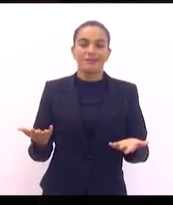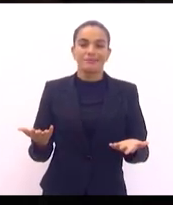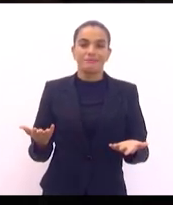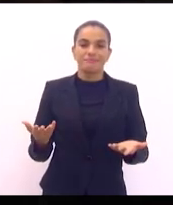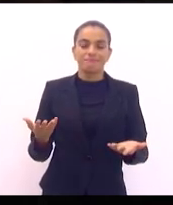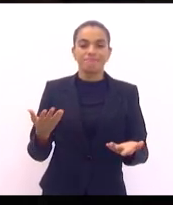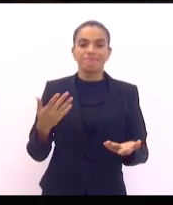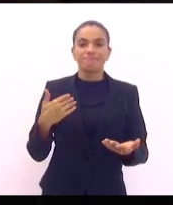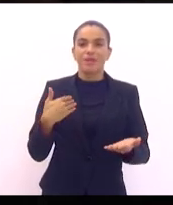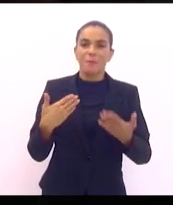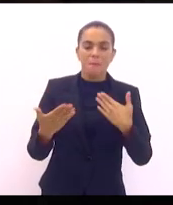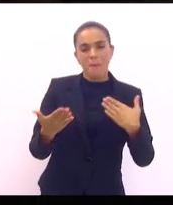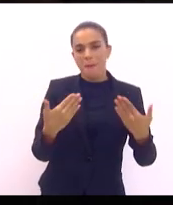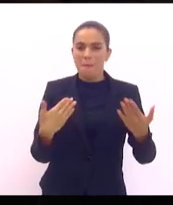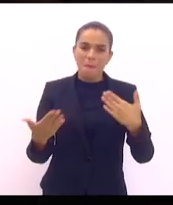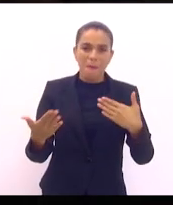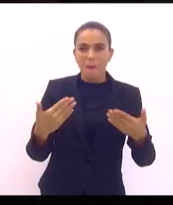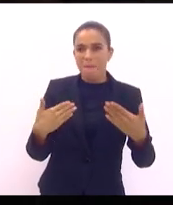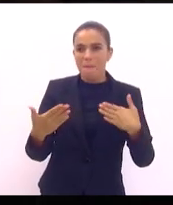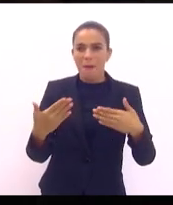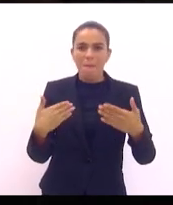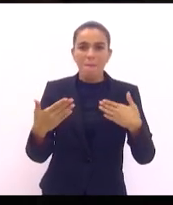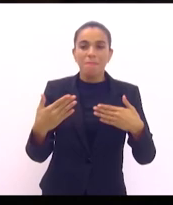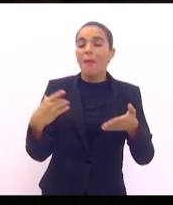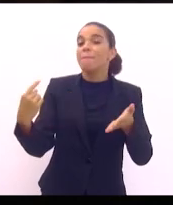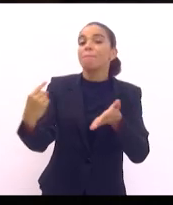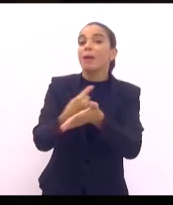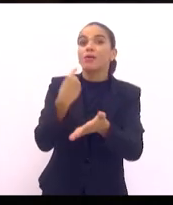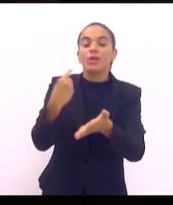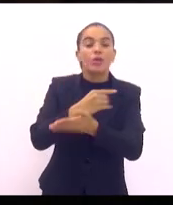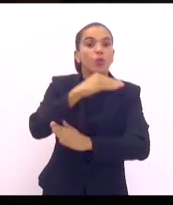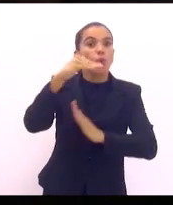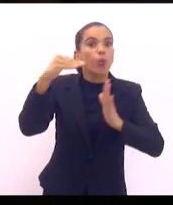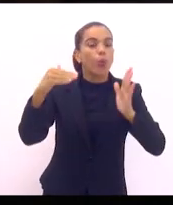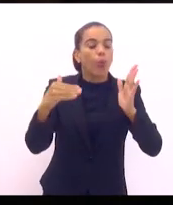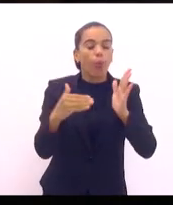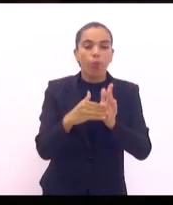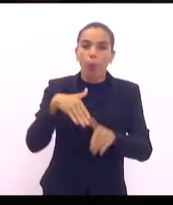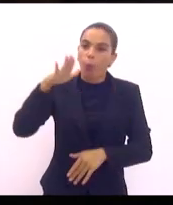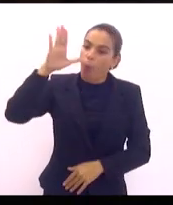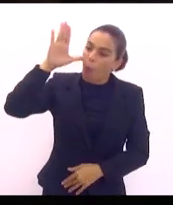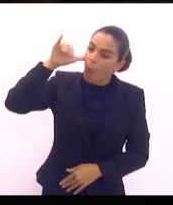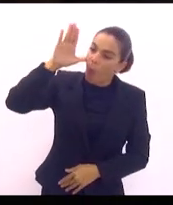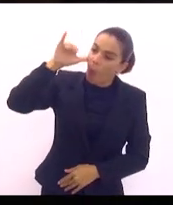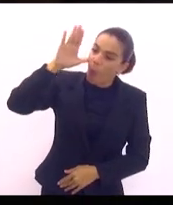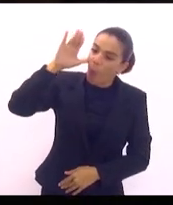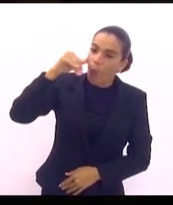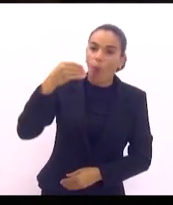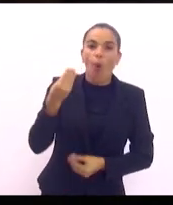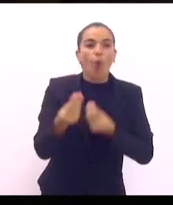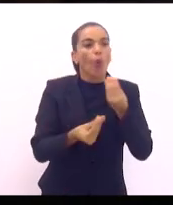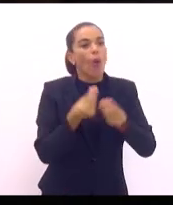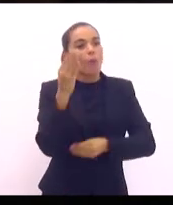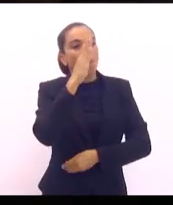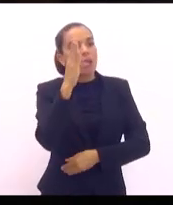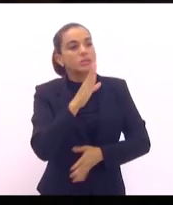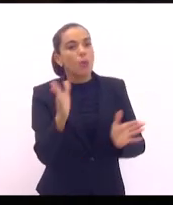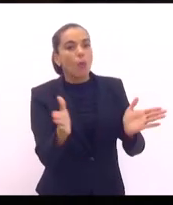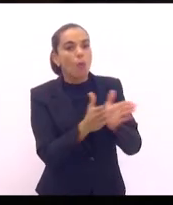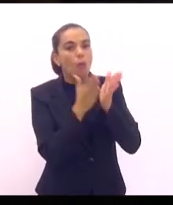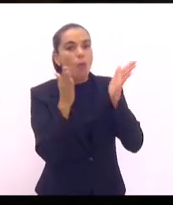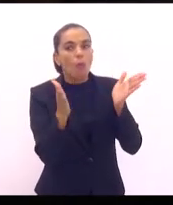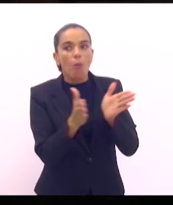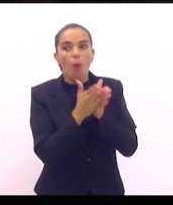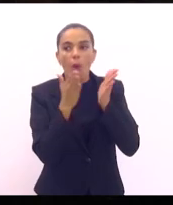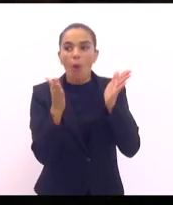eles me fizeram uma pergunta, perguntavam sobre tudo, como é que a gente tinha tanta pobreza, miséria, como é que